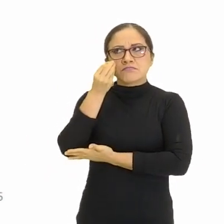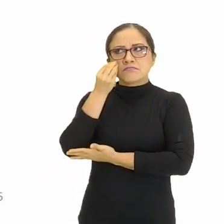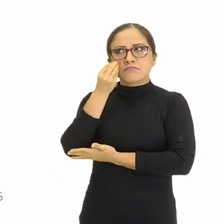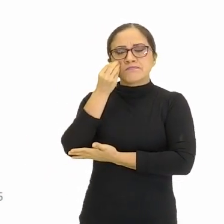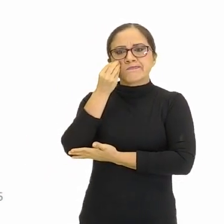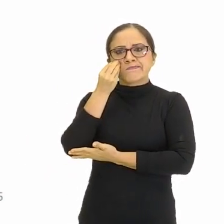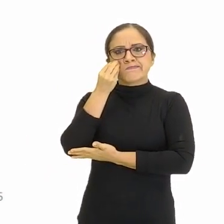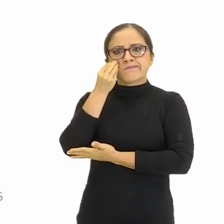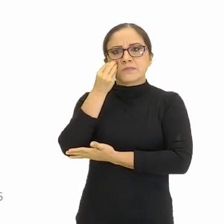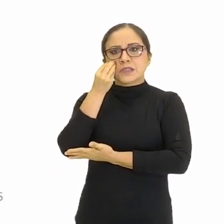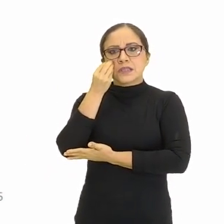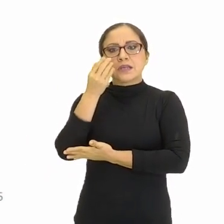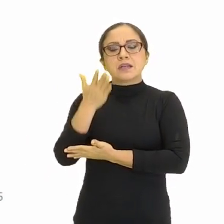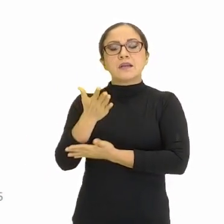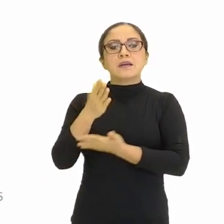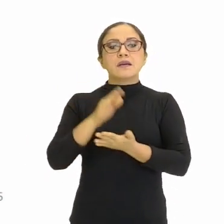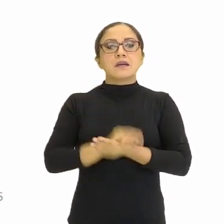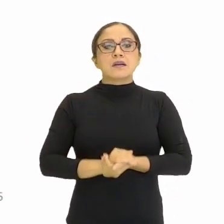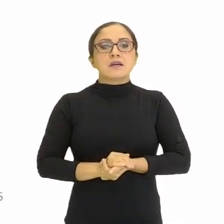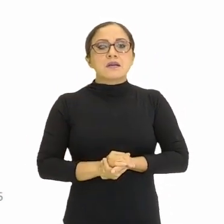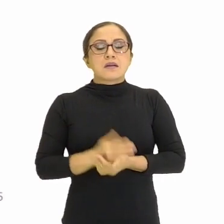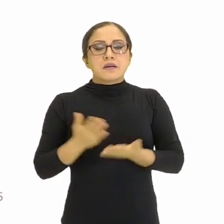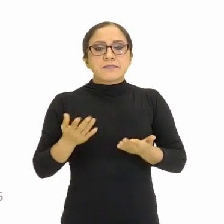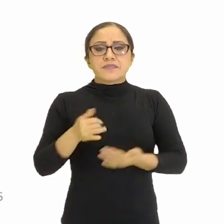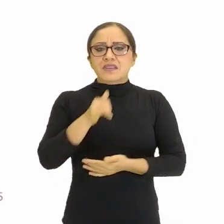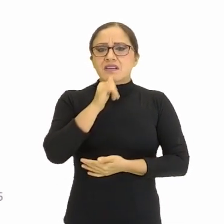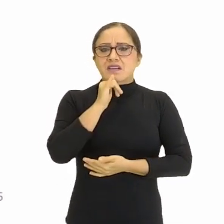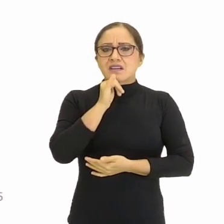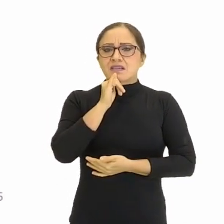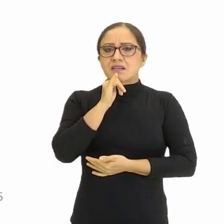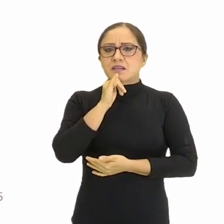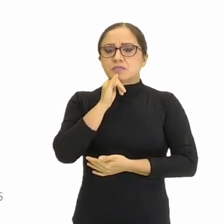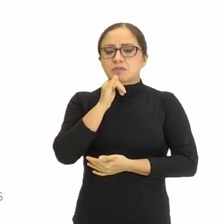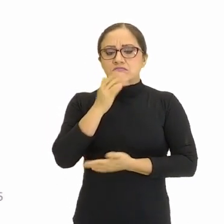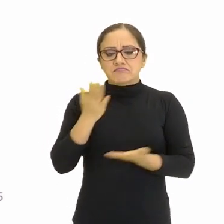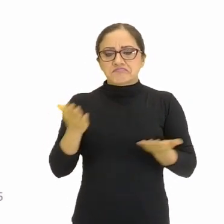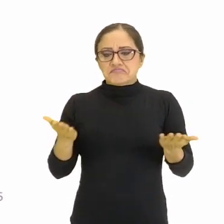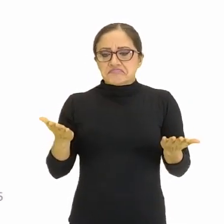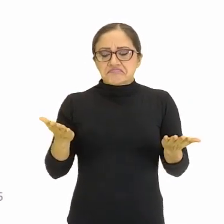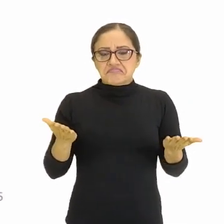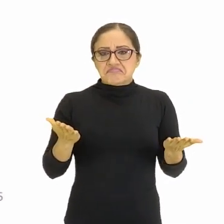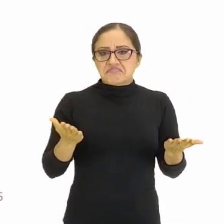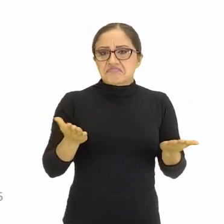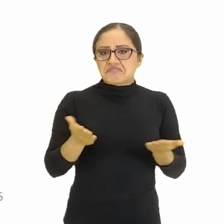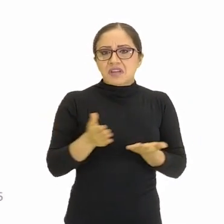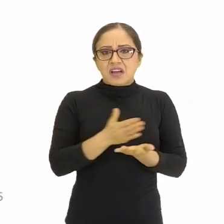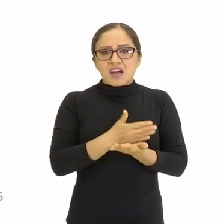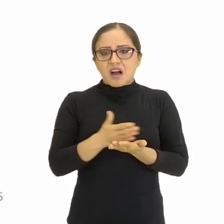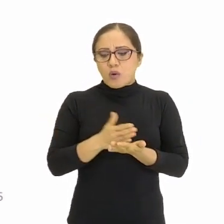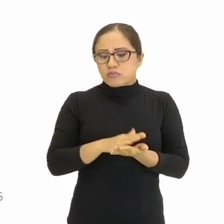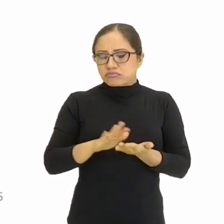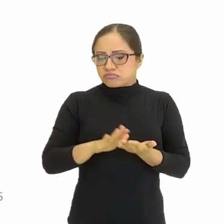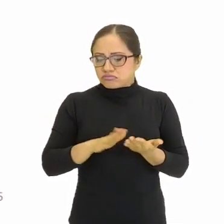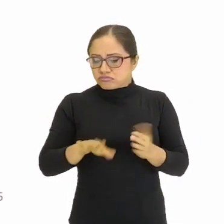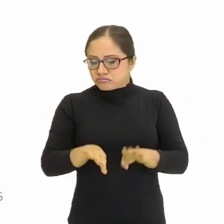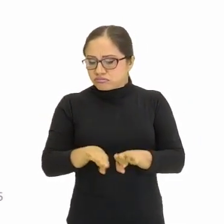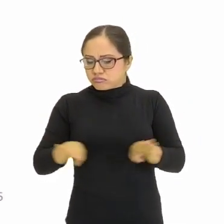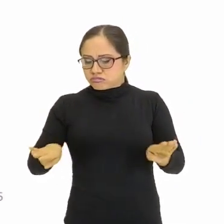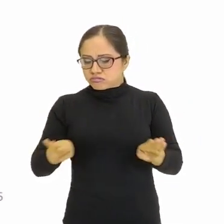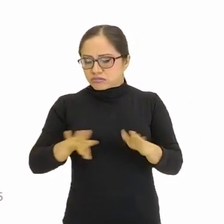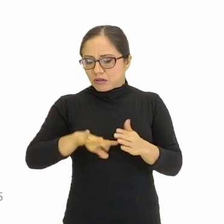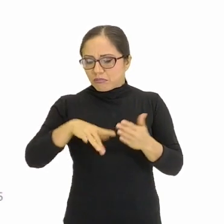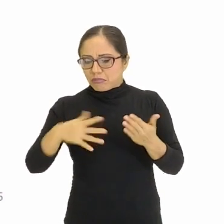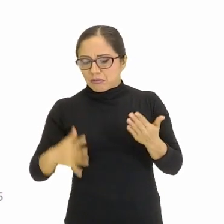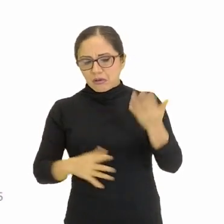desnaturalização. Por exemplo, as coisas caírem no chão, algo cair é corriqueiro, cai fruta da